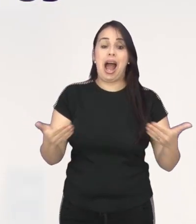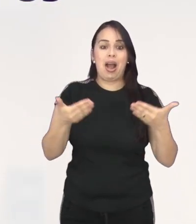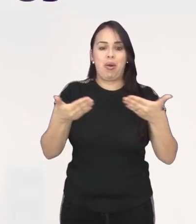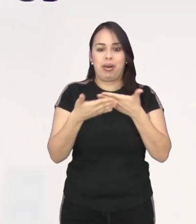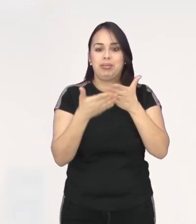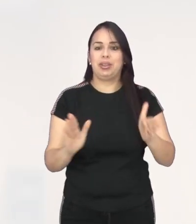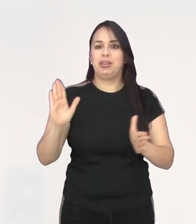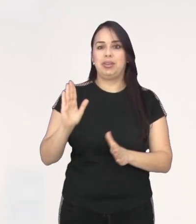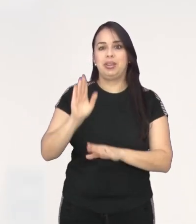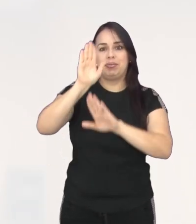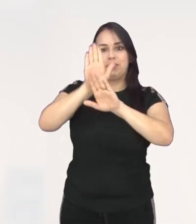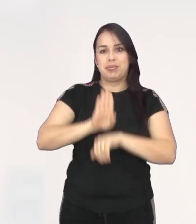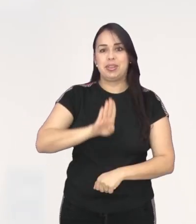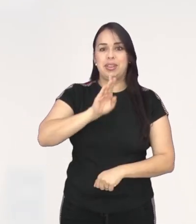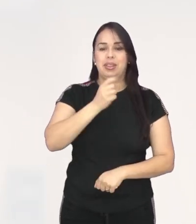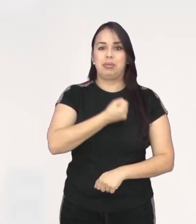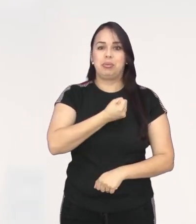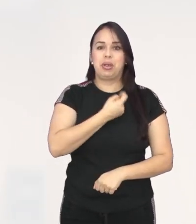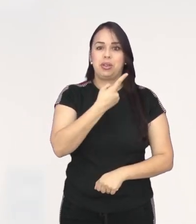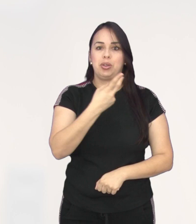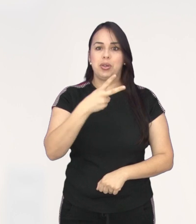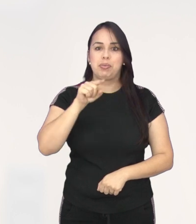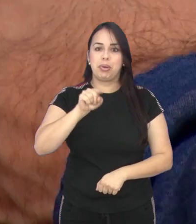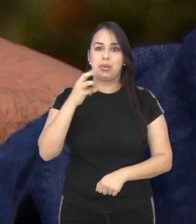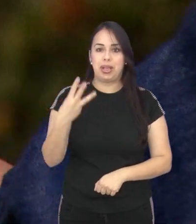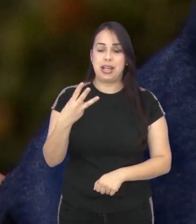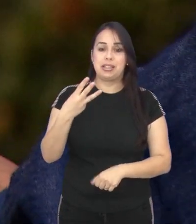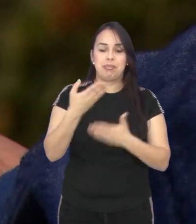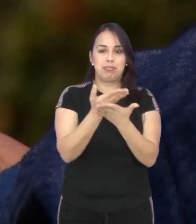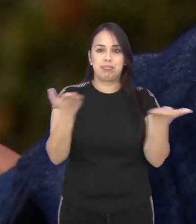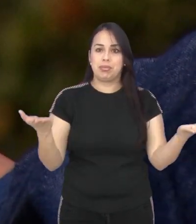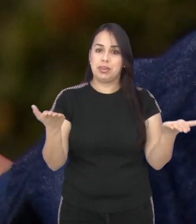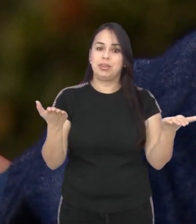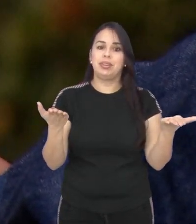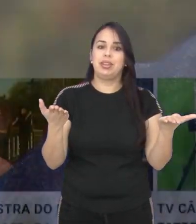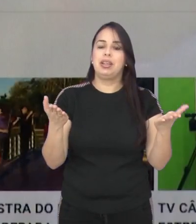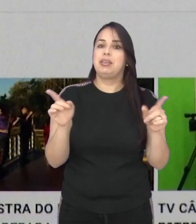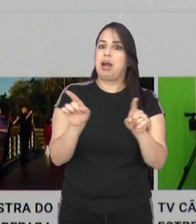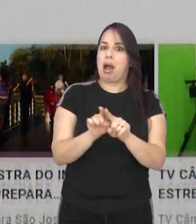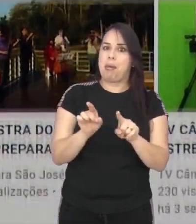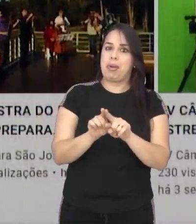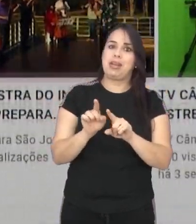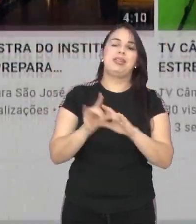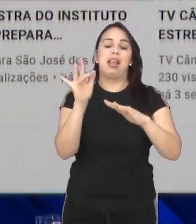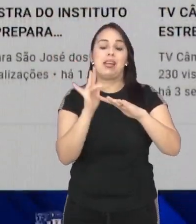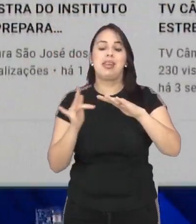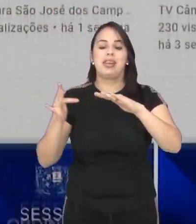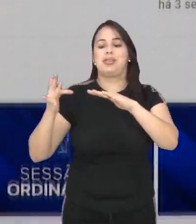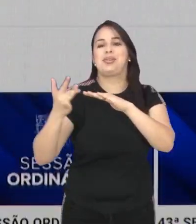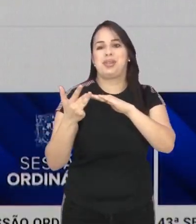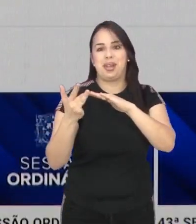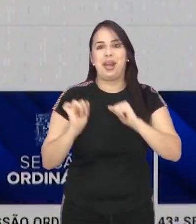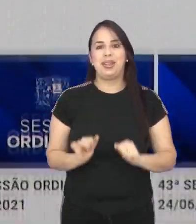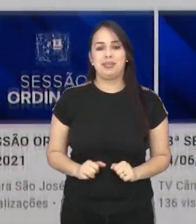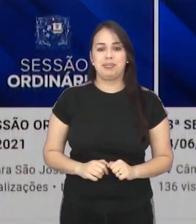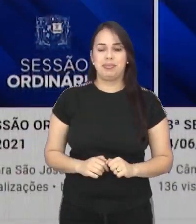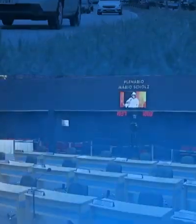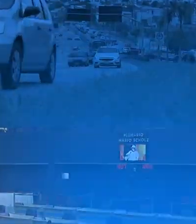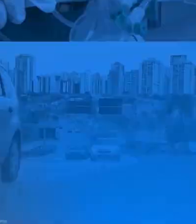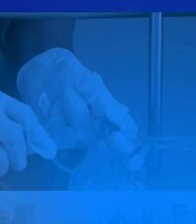Campos. Agora disponível no canal aberto 12.3 para toda a população, além das nossas redes sociais.